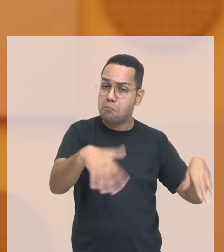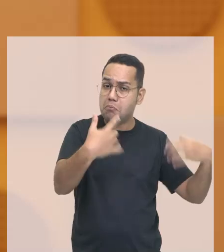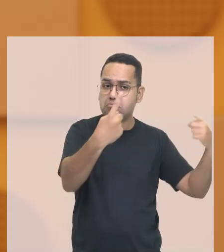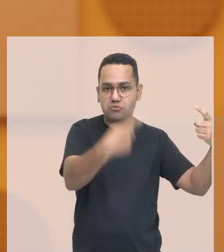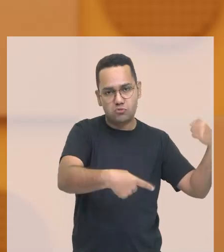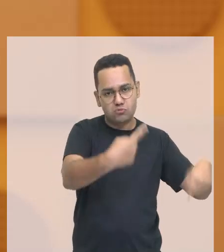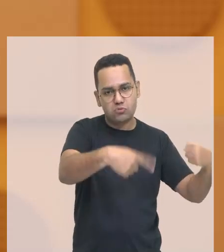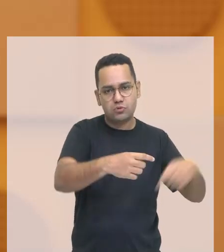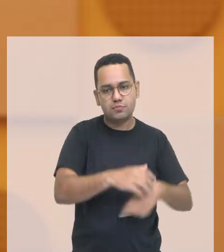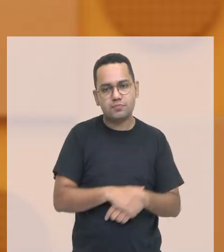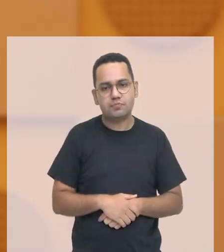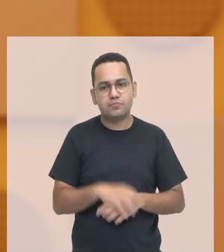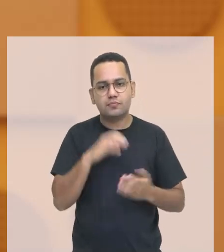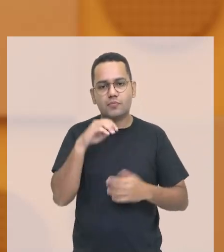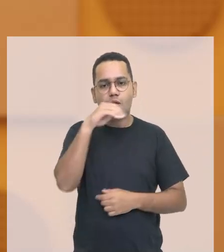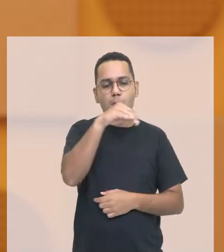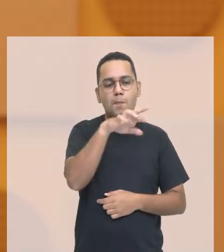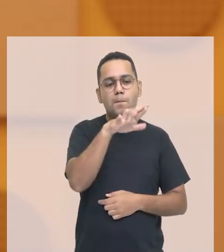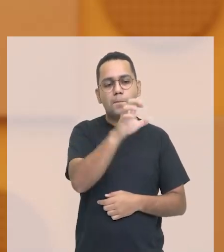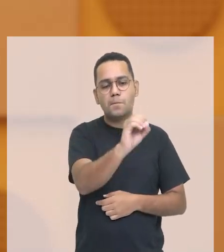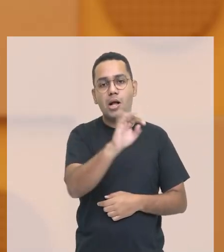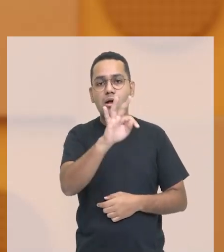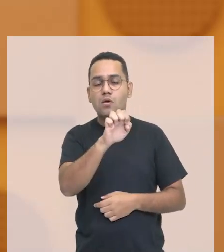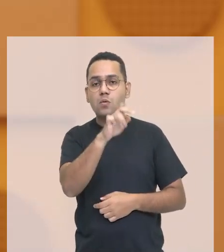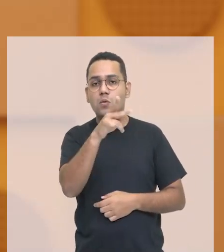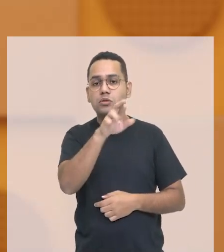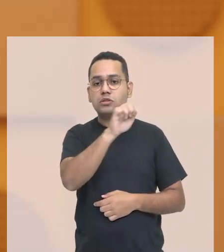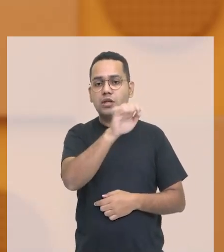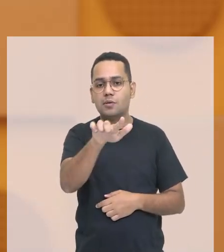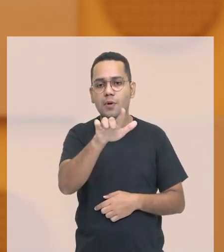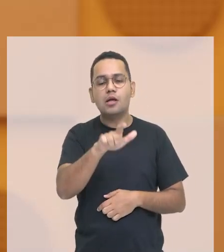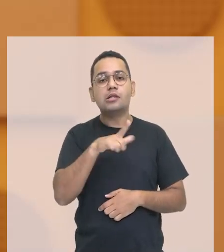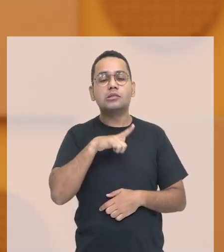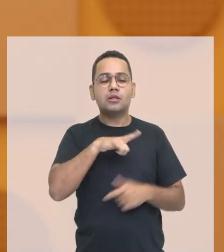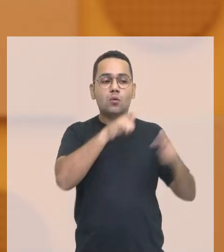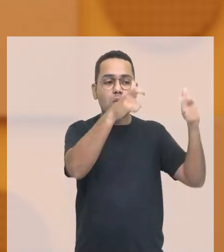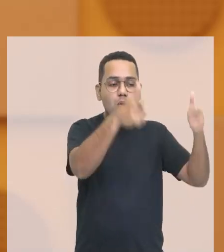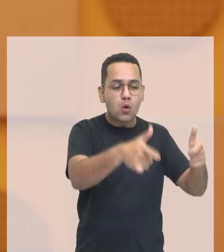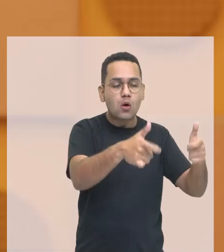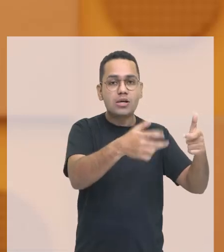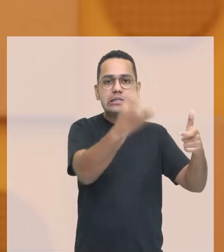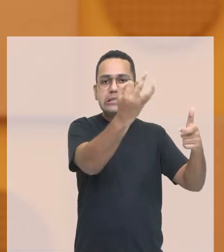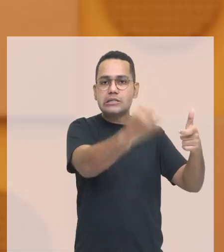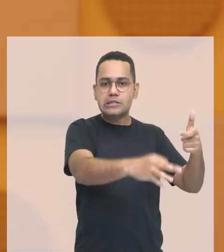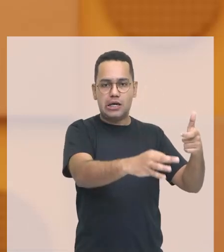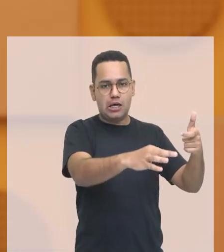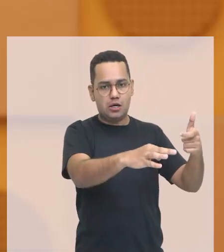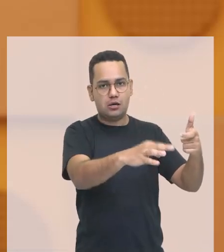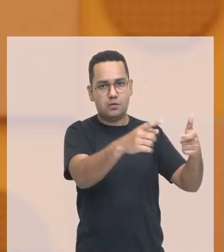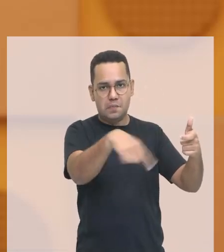temporal está disposto então a delimitar ainda mais as terras que estão ali sob a tutela dos povos